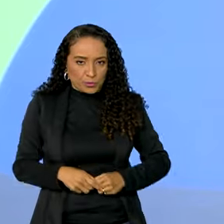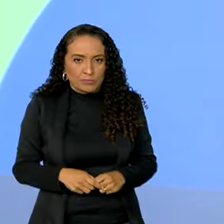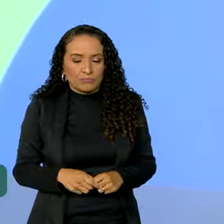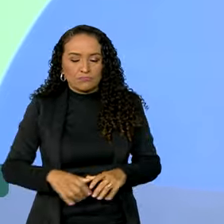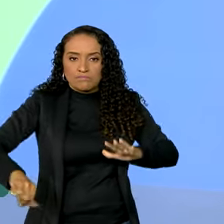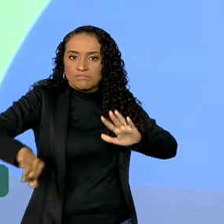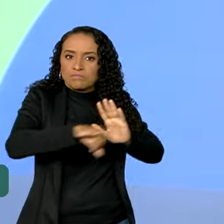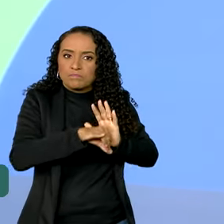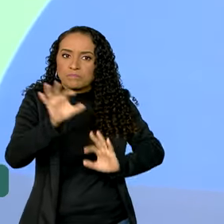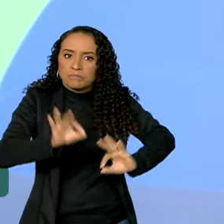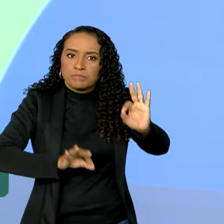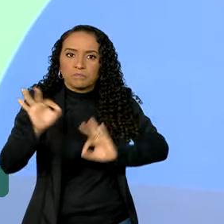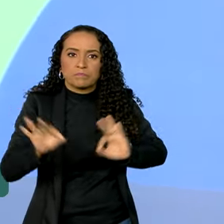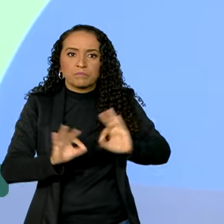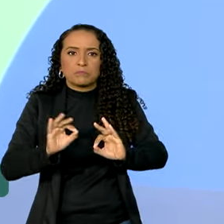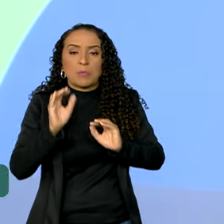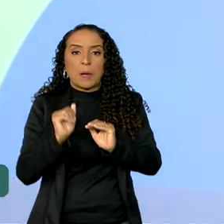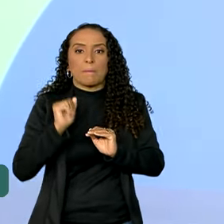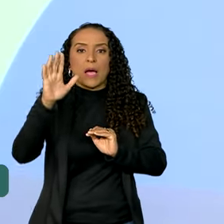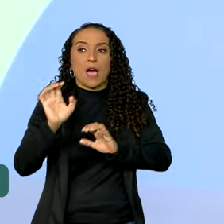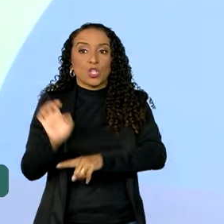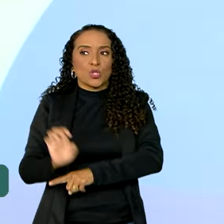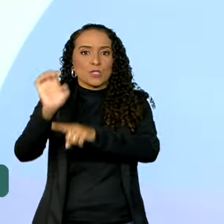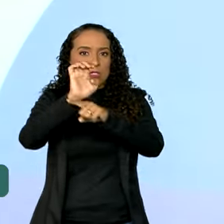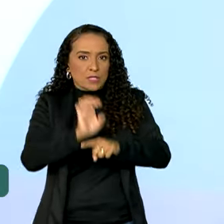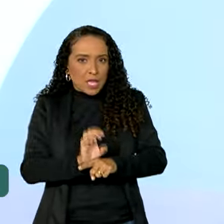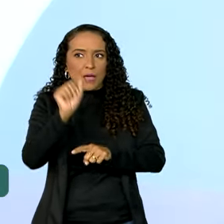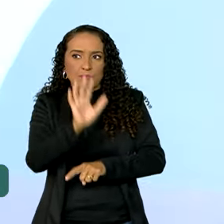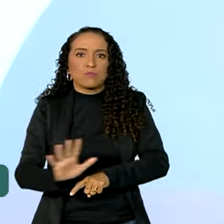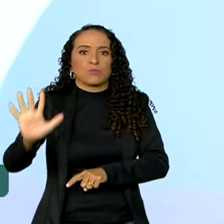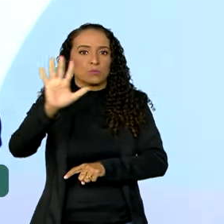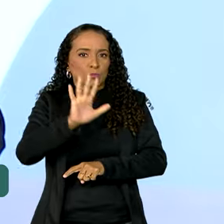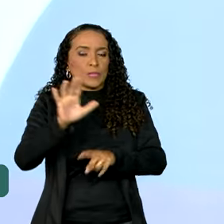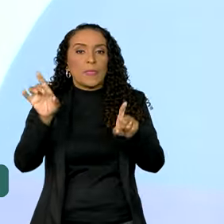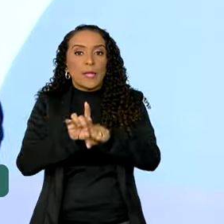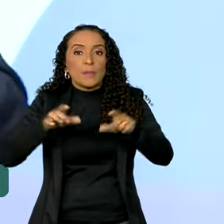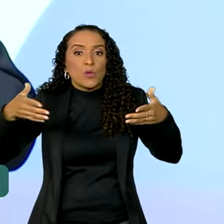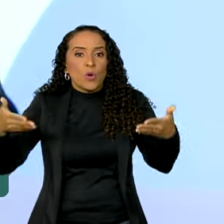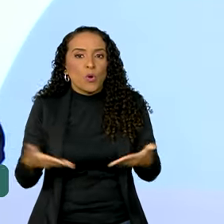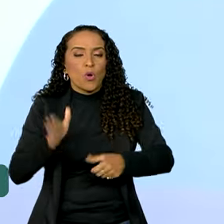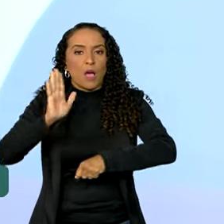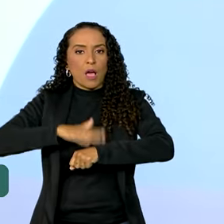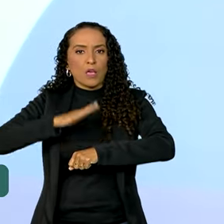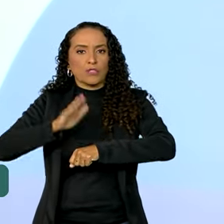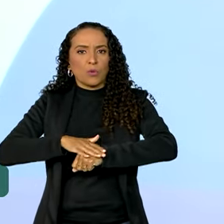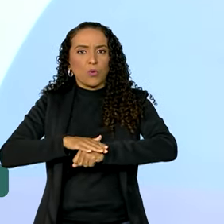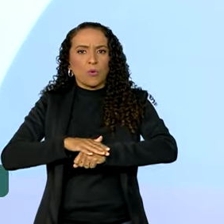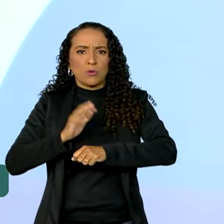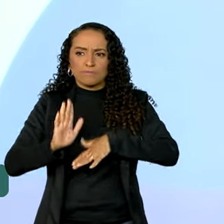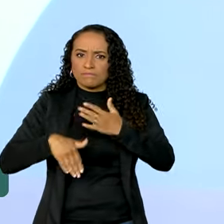uma criminalidade que se organizou para além dos estados, nação e hoje atua com muita